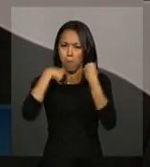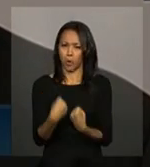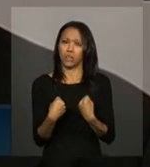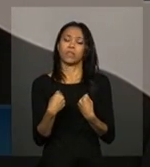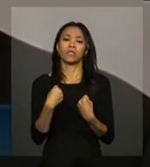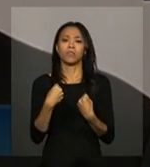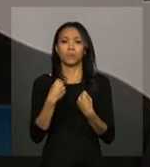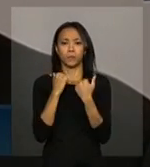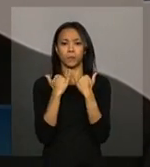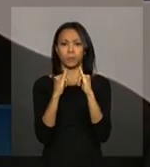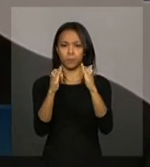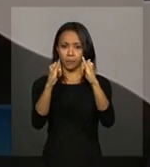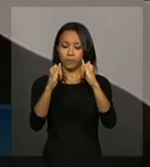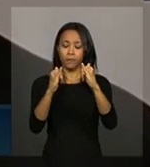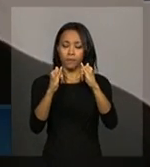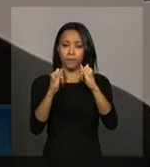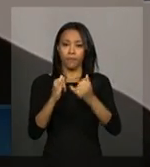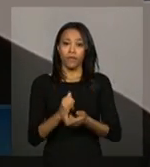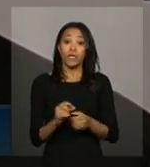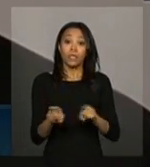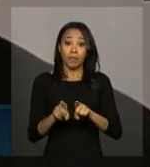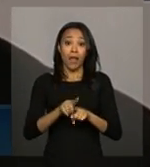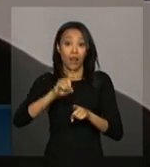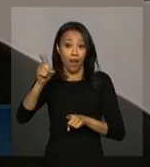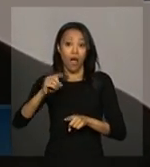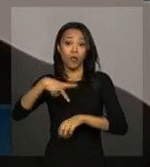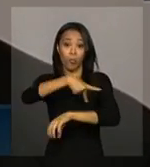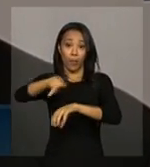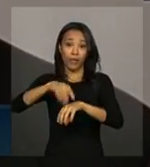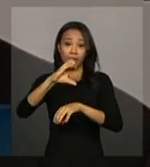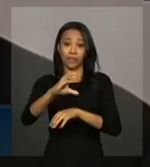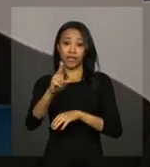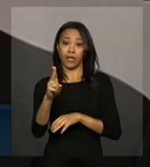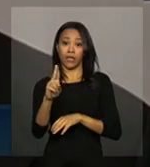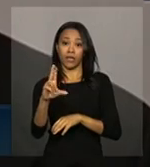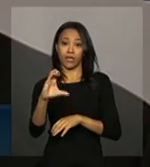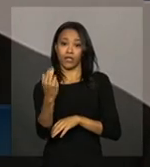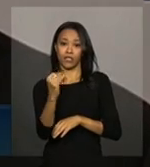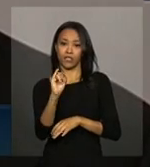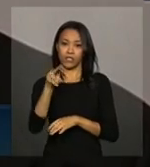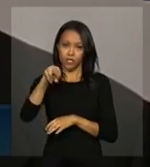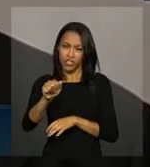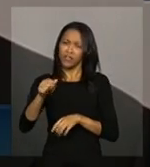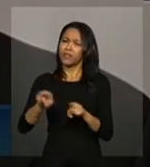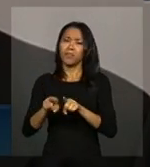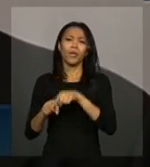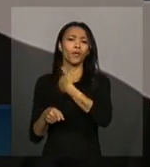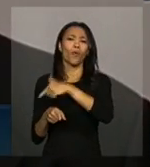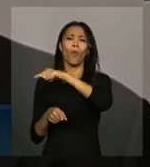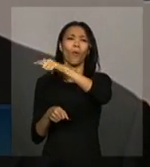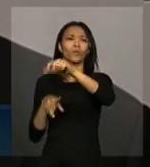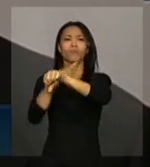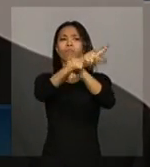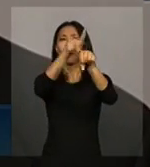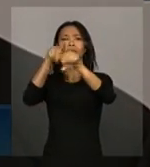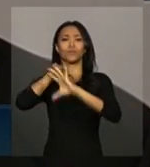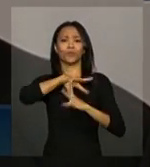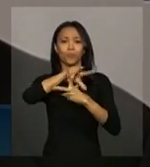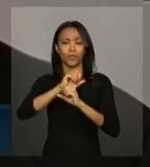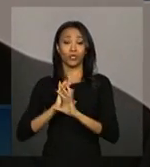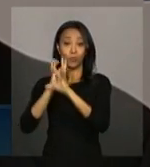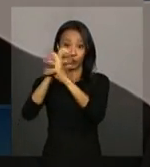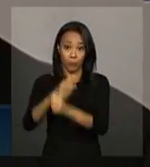na China e em alguns outros países do mundo. E juntando com a grande experiência do sistema